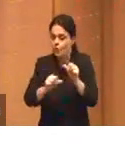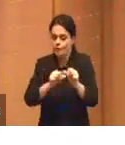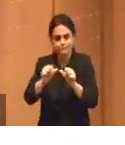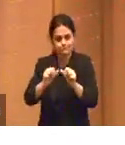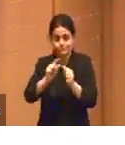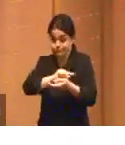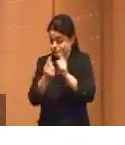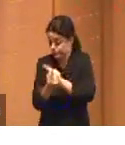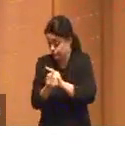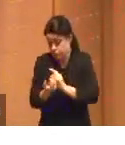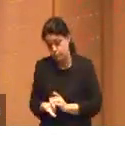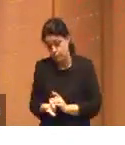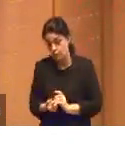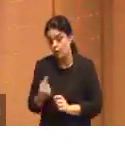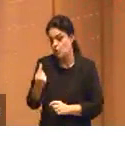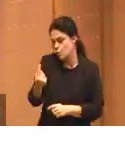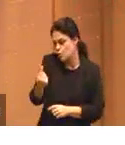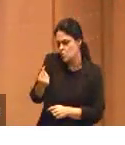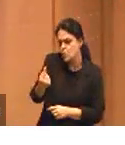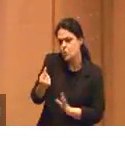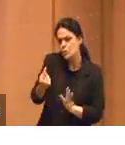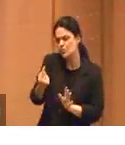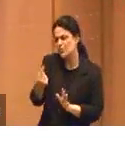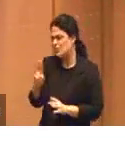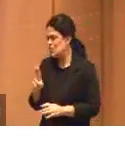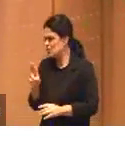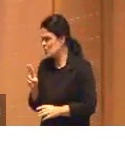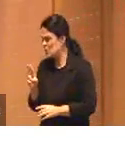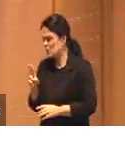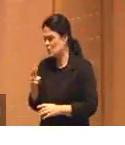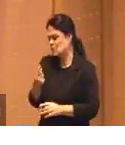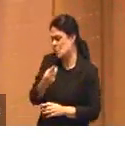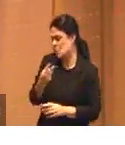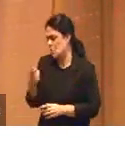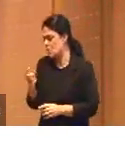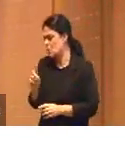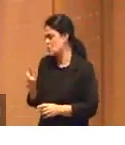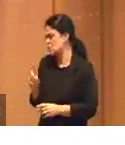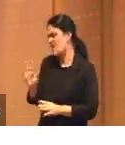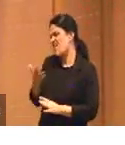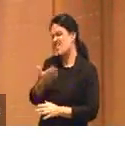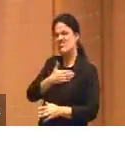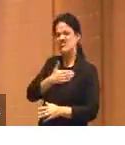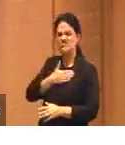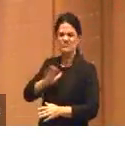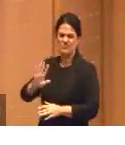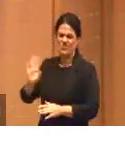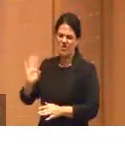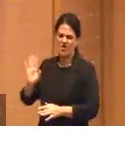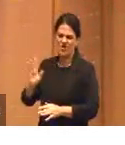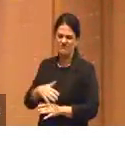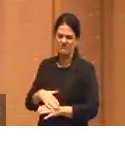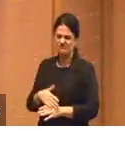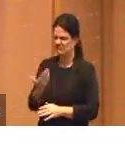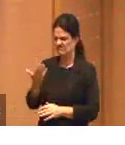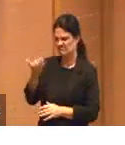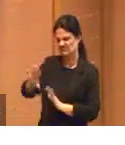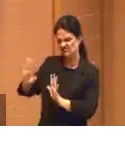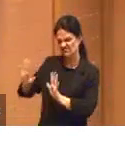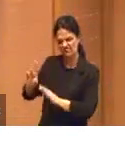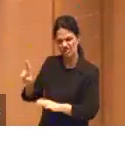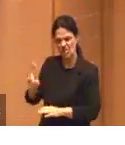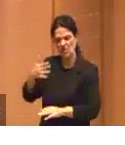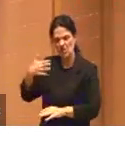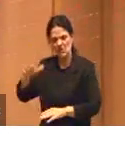Um ou outro usaram e não gostaram. Um ou outro. Ah, não achei nada demais. talvez ele